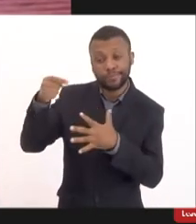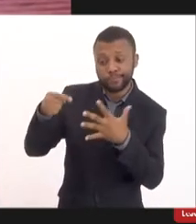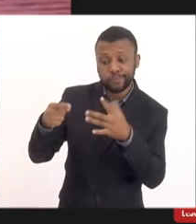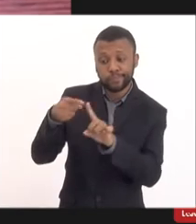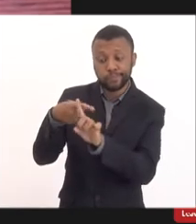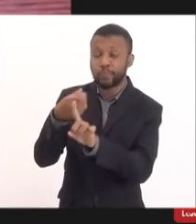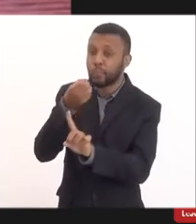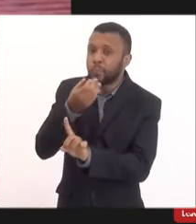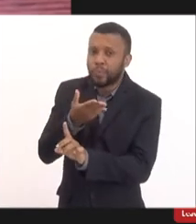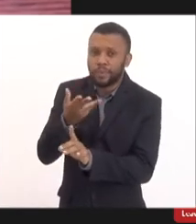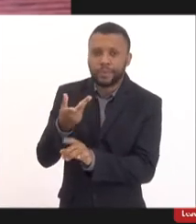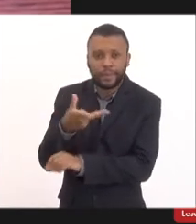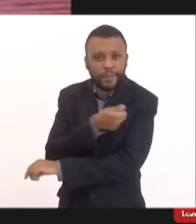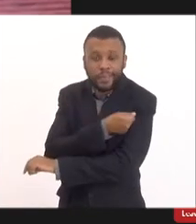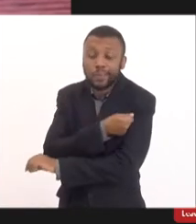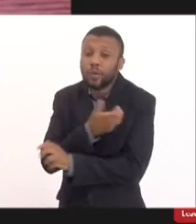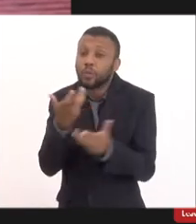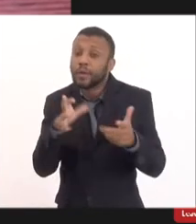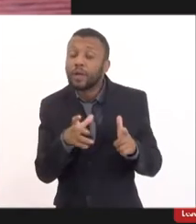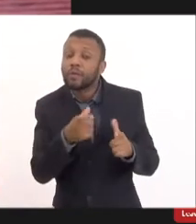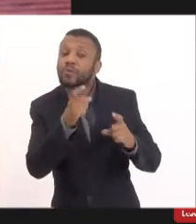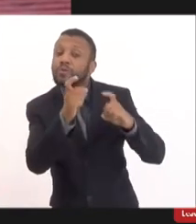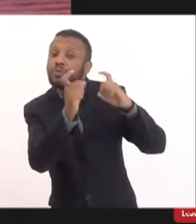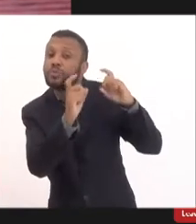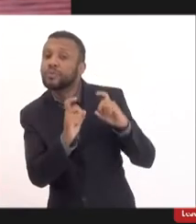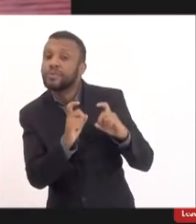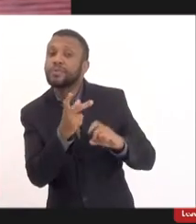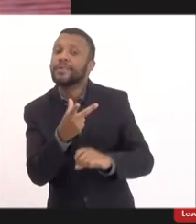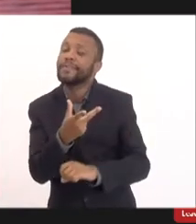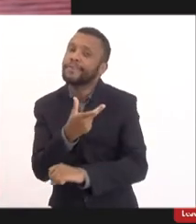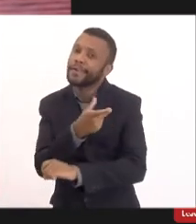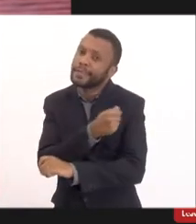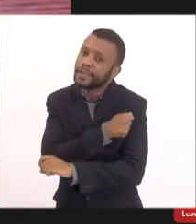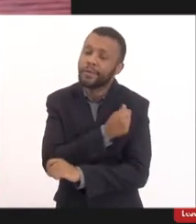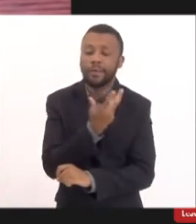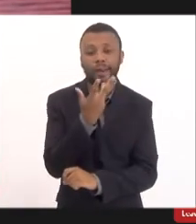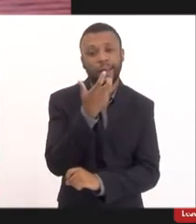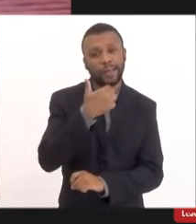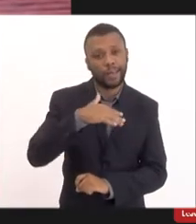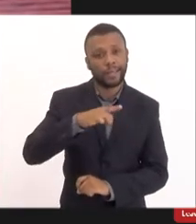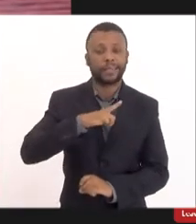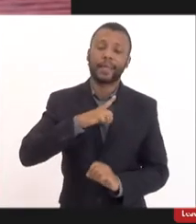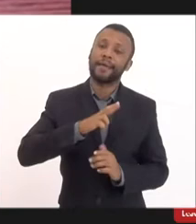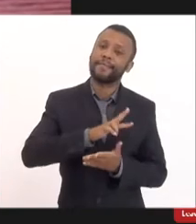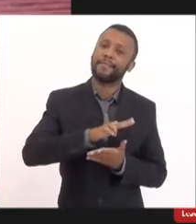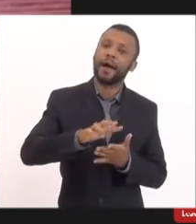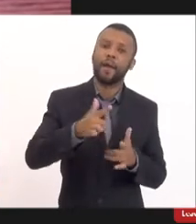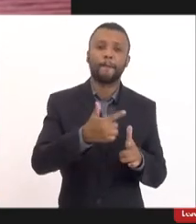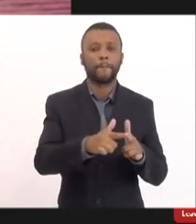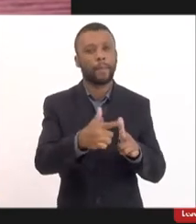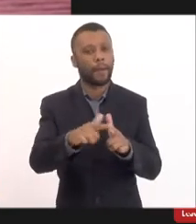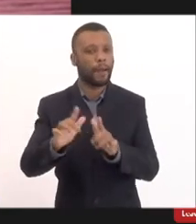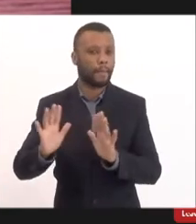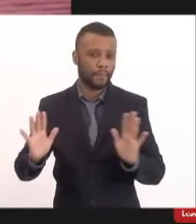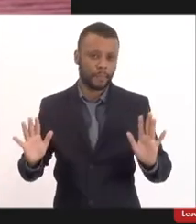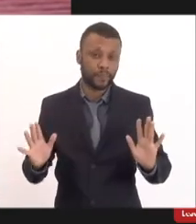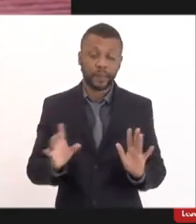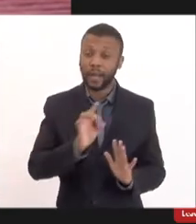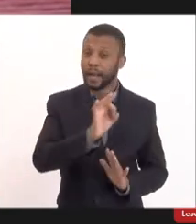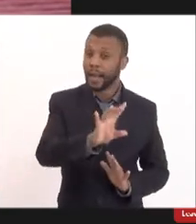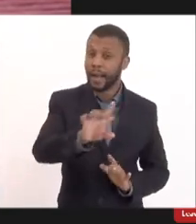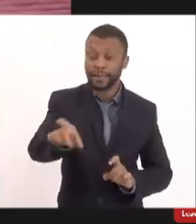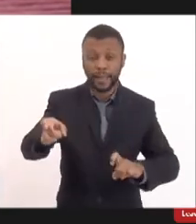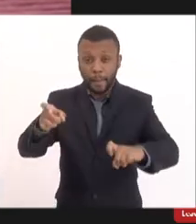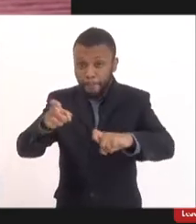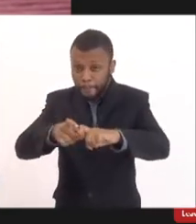disputar a vacinação em crianças com várias comorbidades que aí eu acho que cada pediátrica vai ter que avaliar essa criança